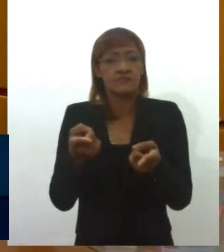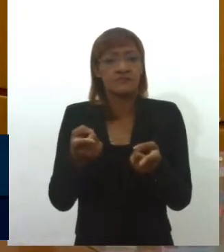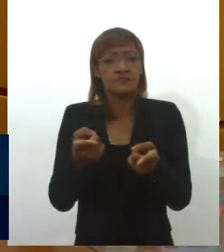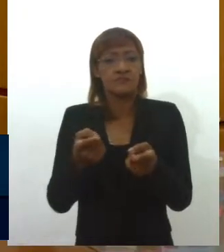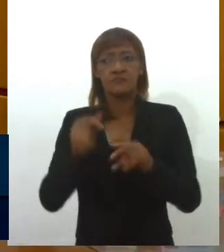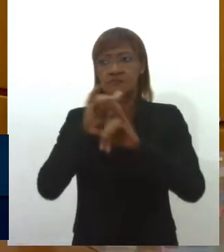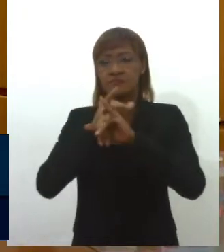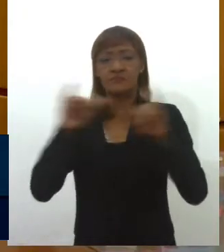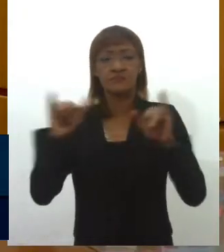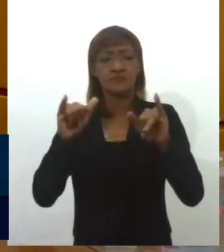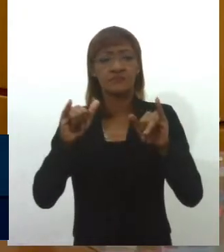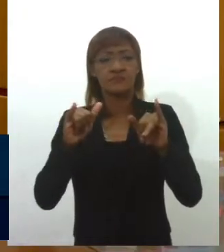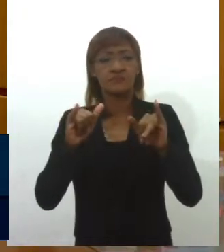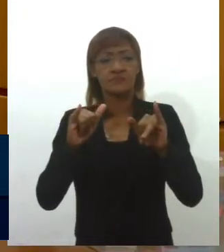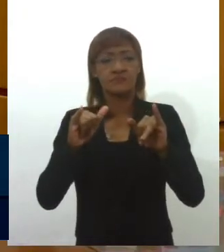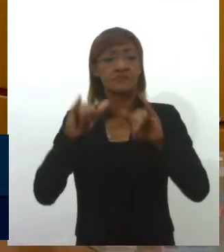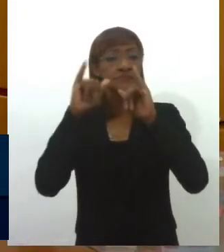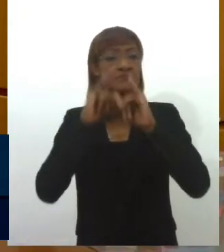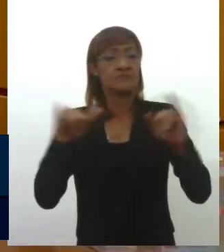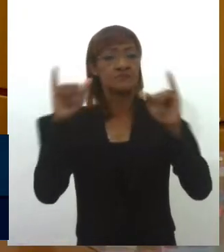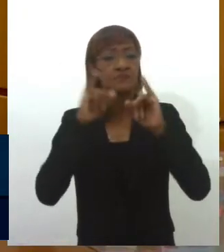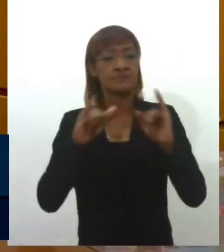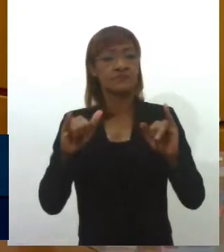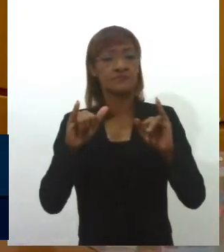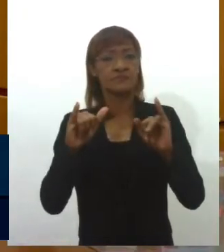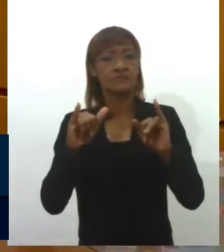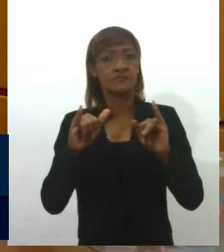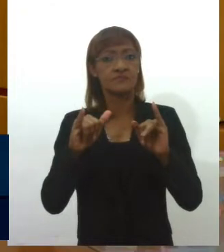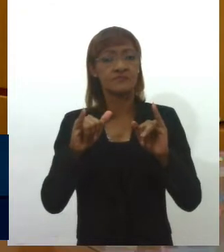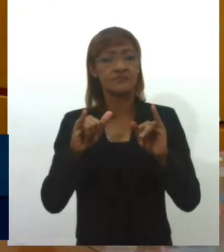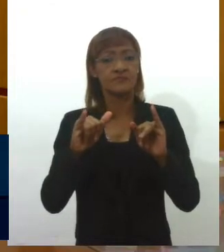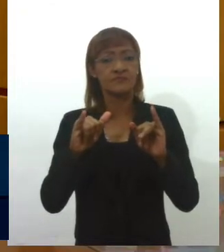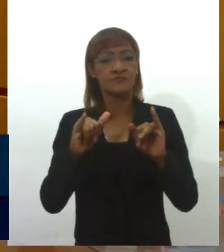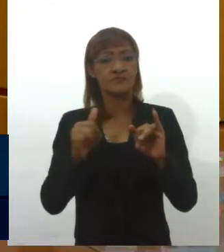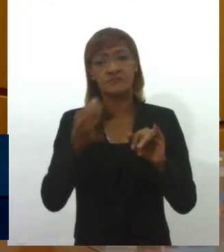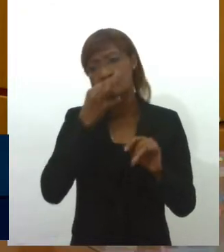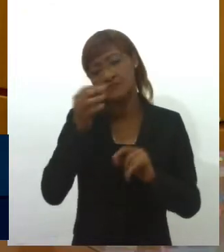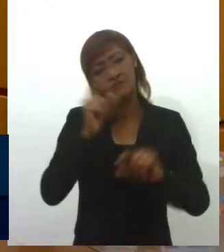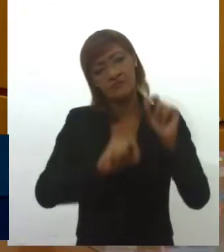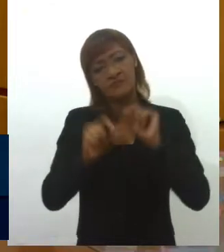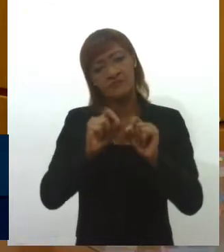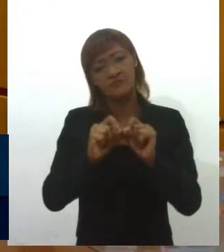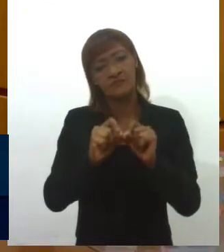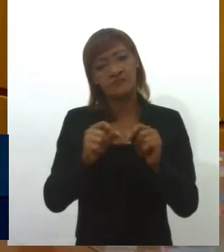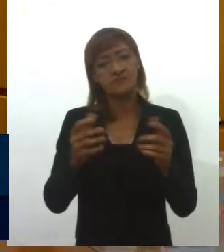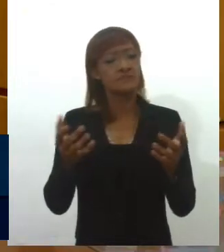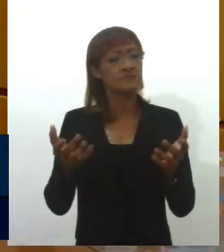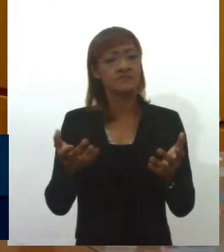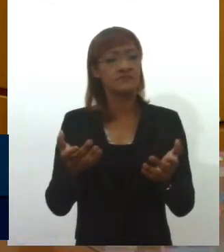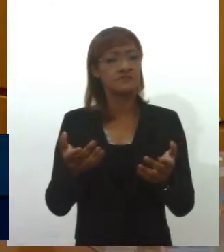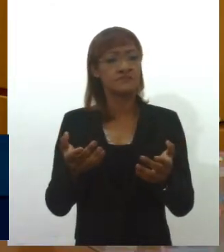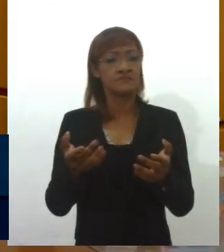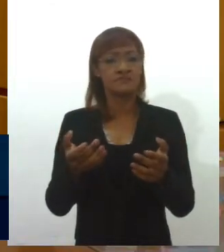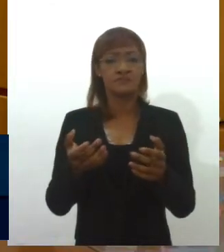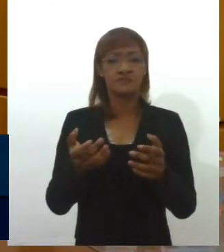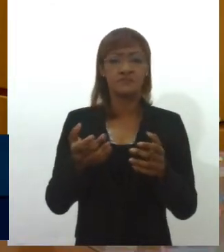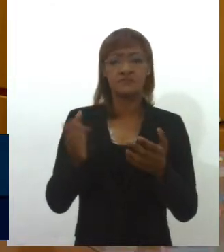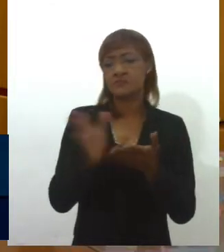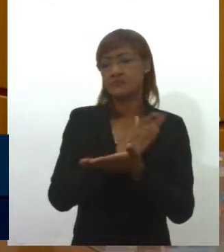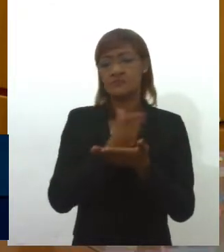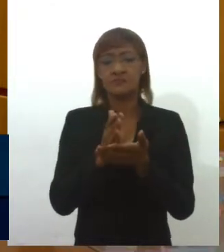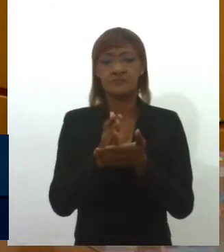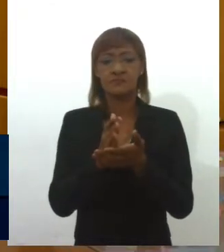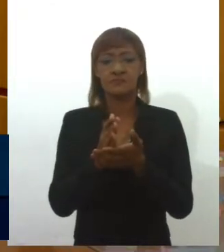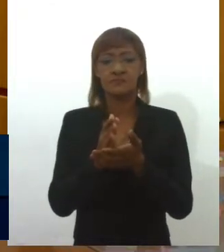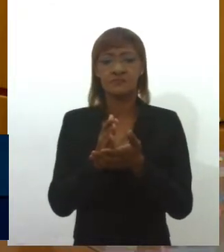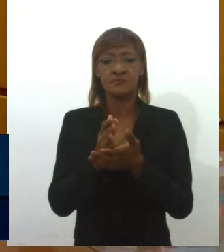possibilidade de fazer propaganda, divulgar um pensamento, divulgar atividades de caráter criminoso.